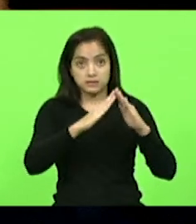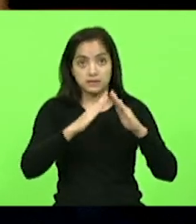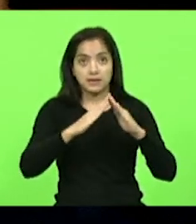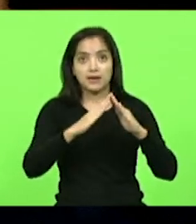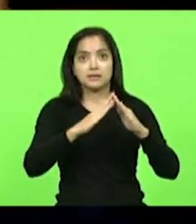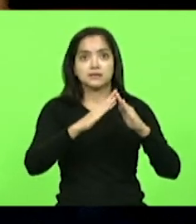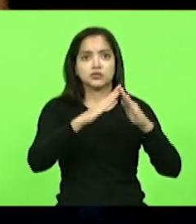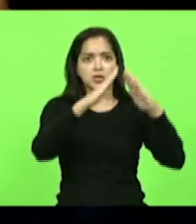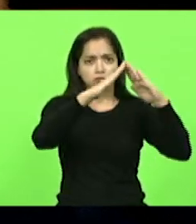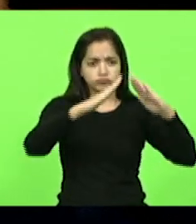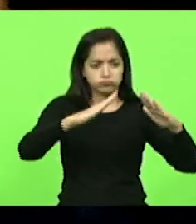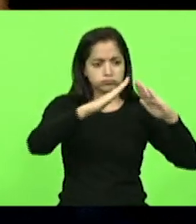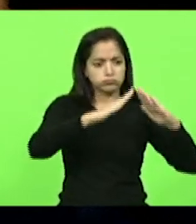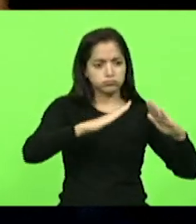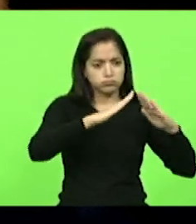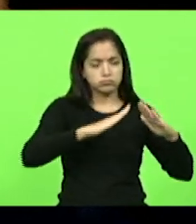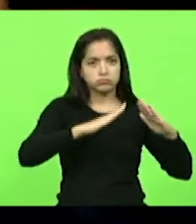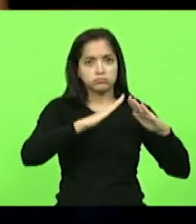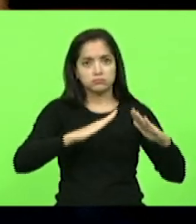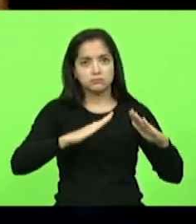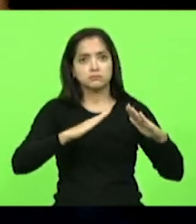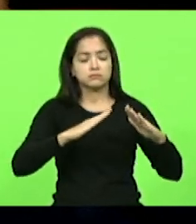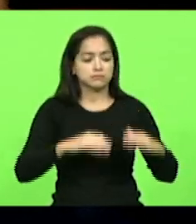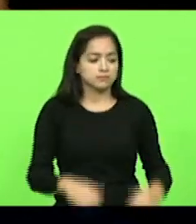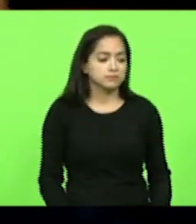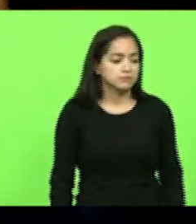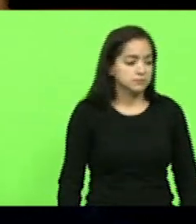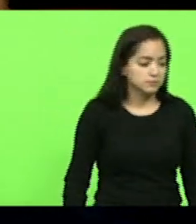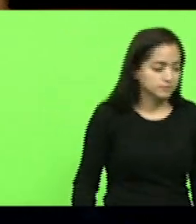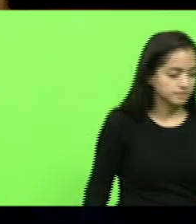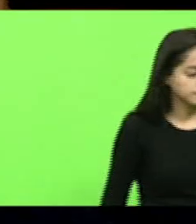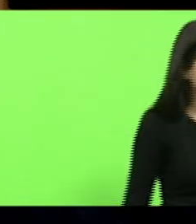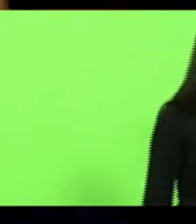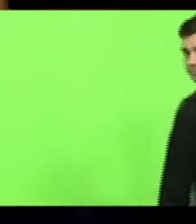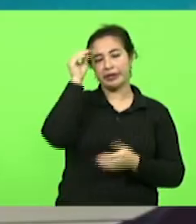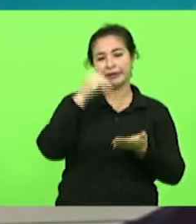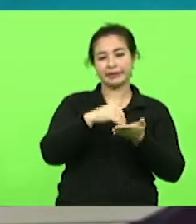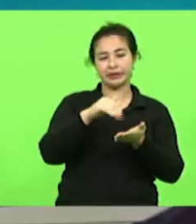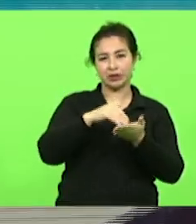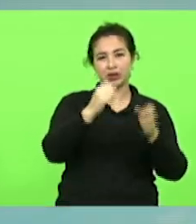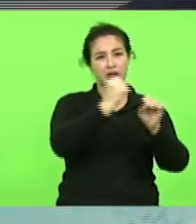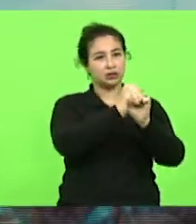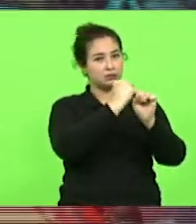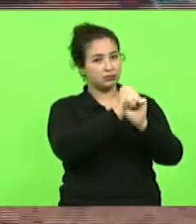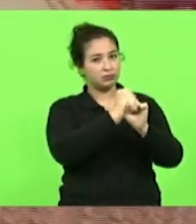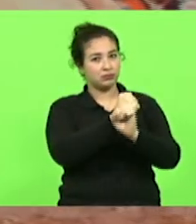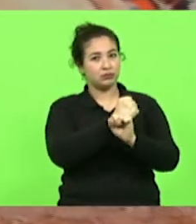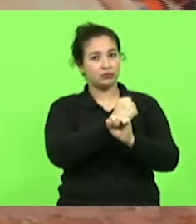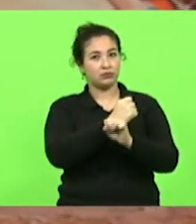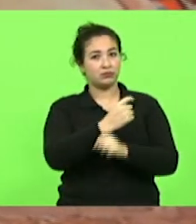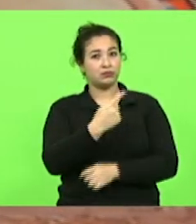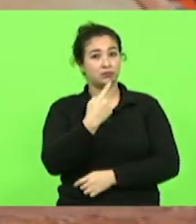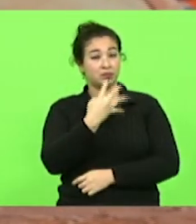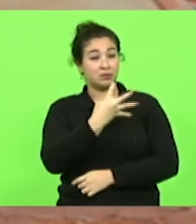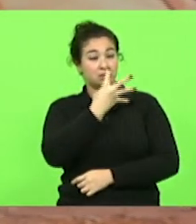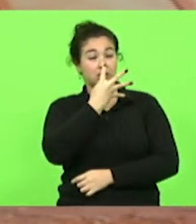cobertas. Então foi uma ação extremamente ágil. O que impressionou?